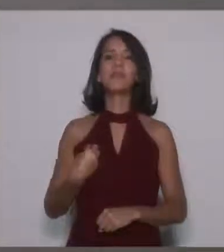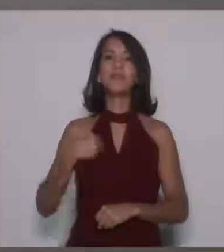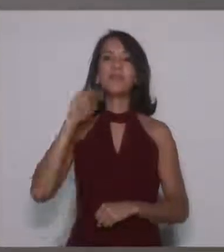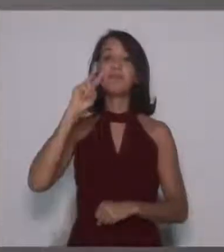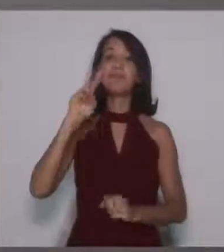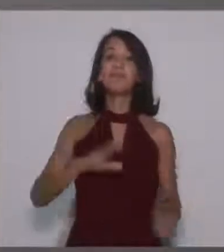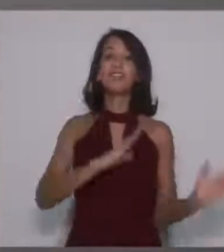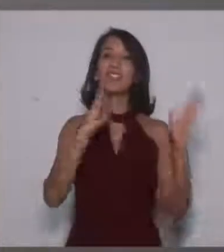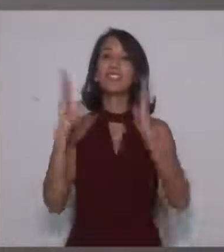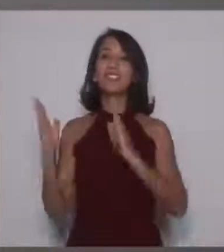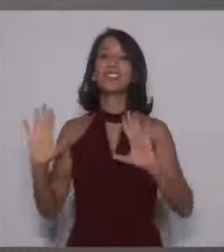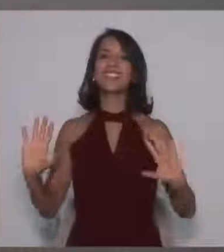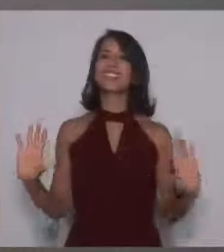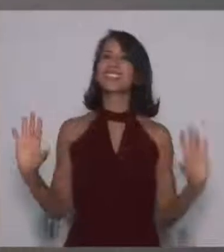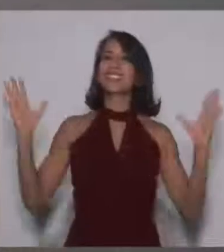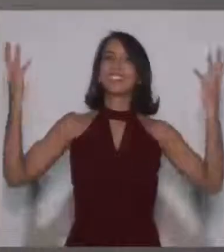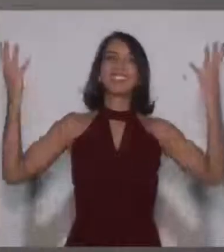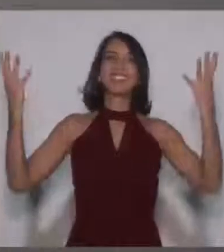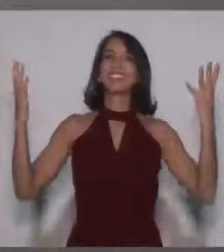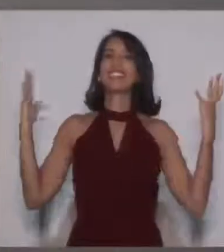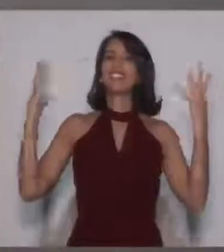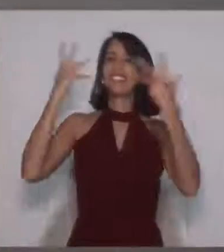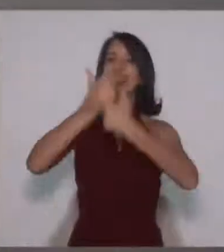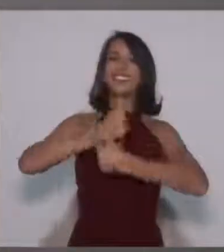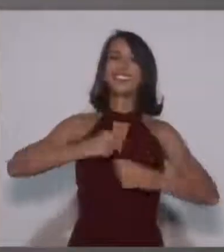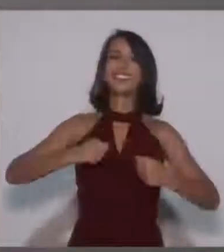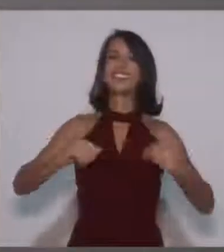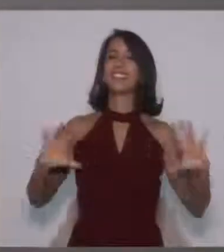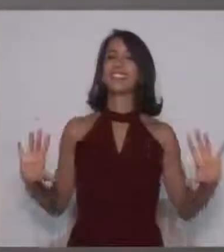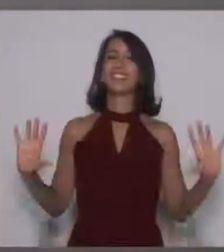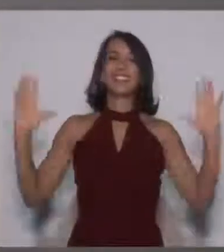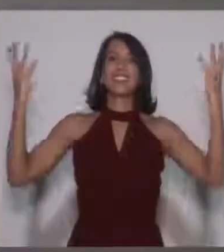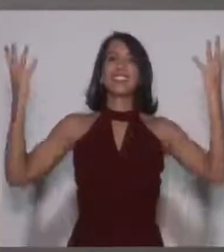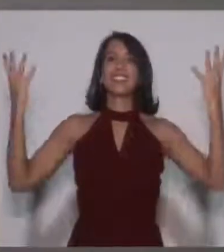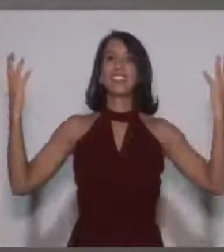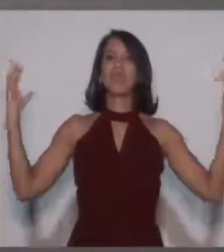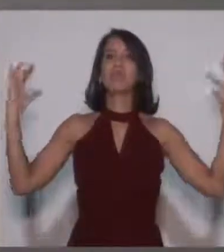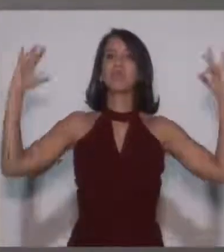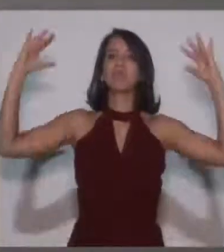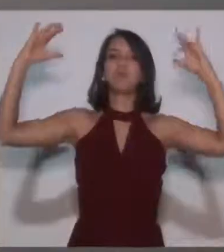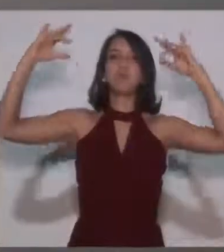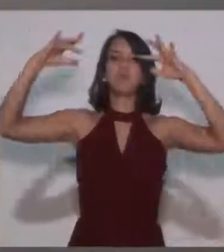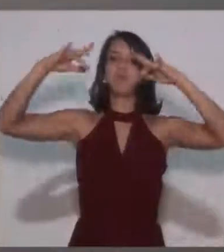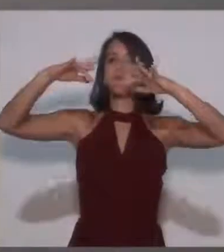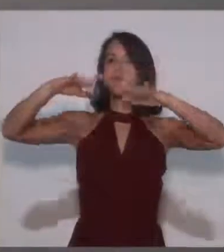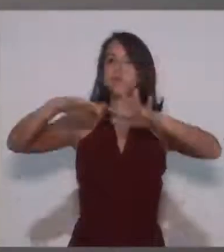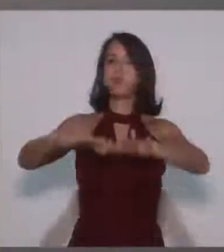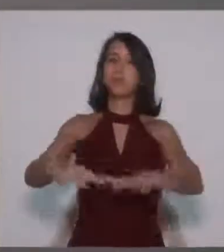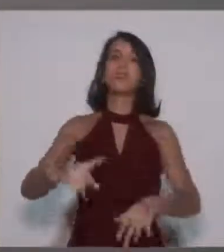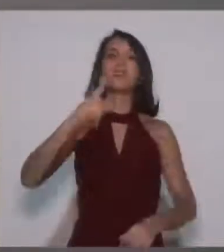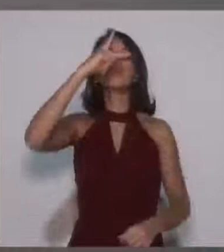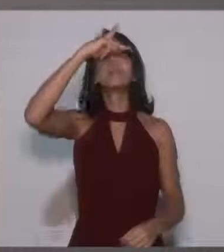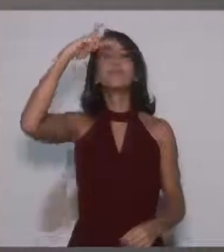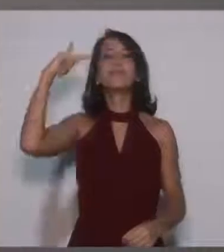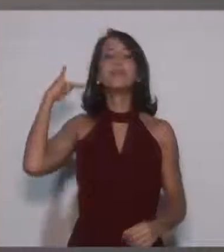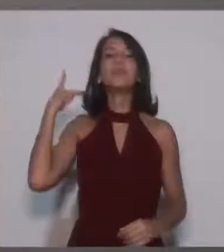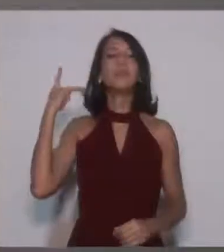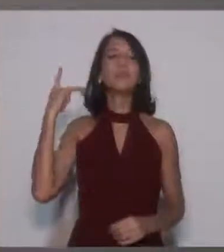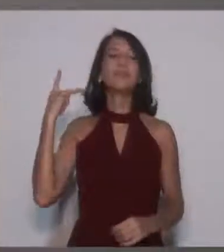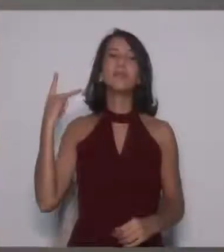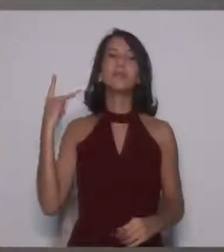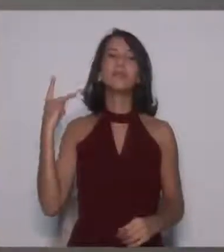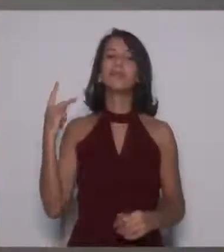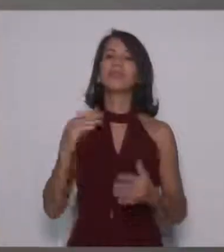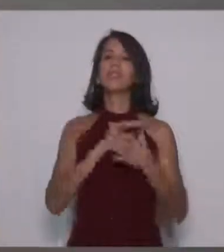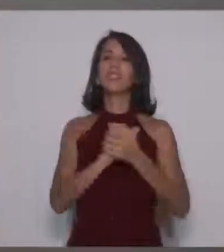que foi uma grande festa, uma grande festa, com um número grande, muito, muito grande de pessoas. Então,